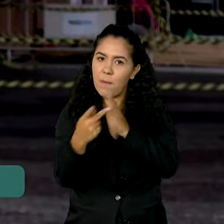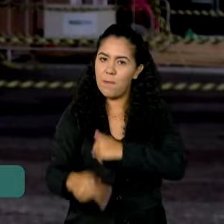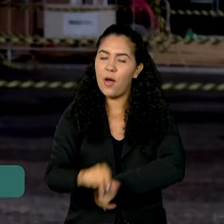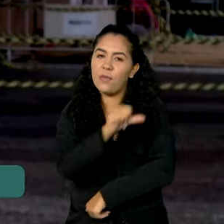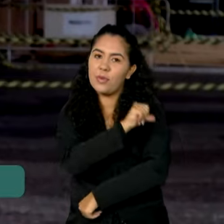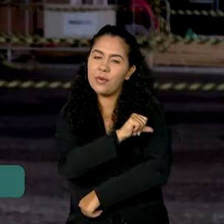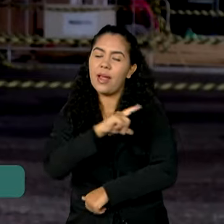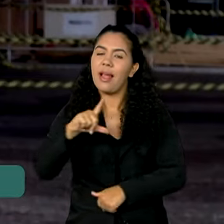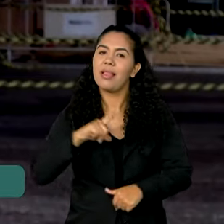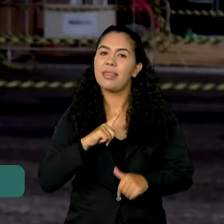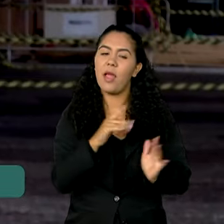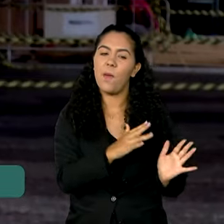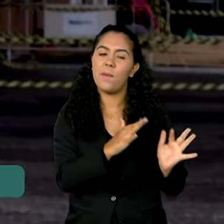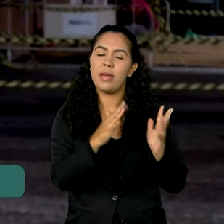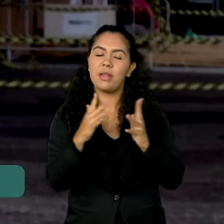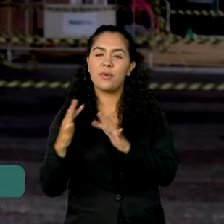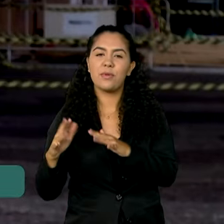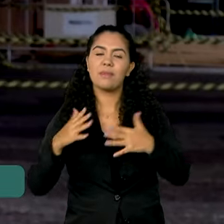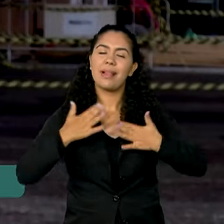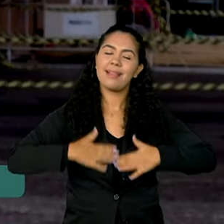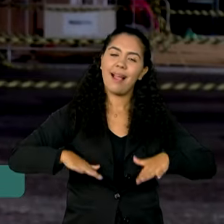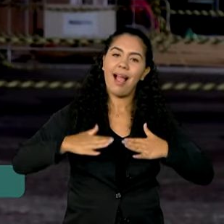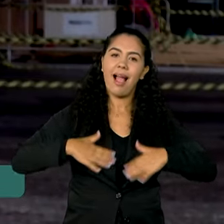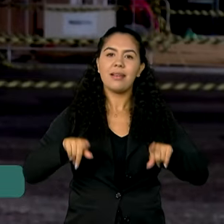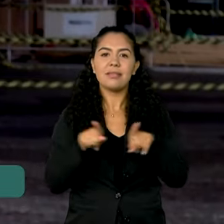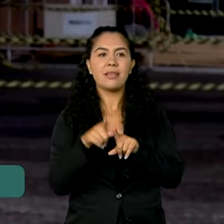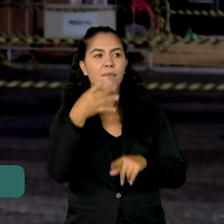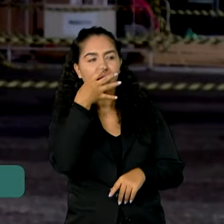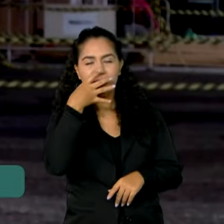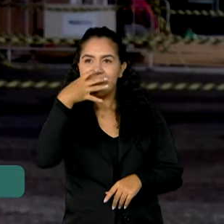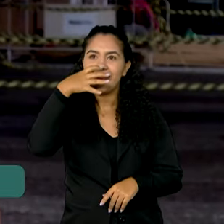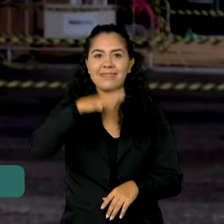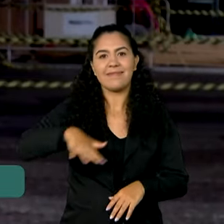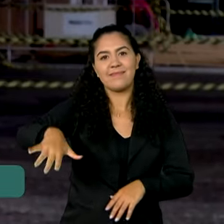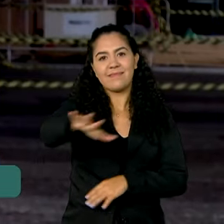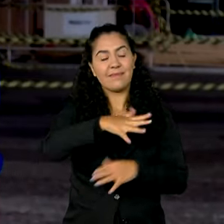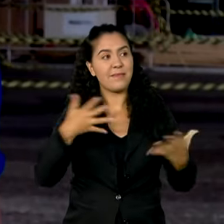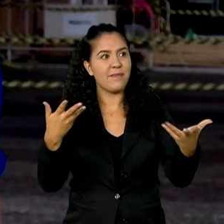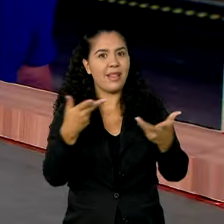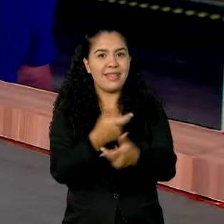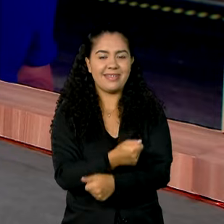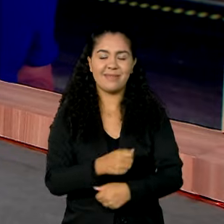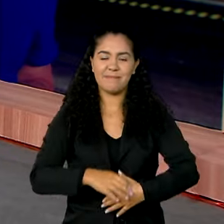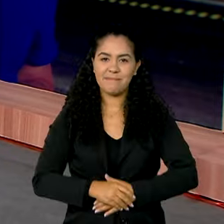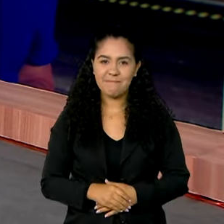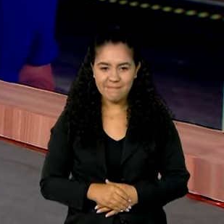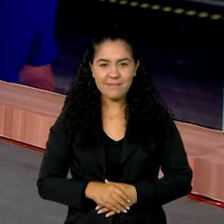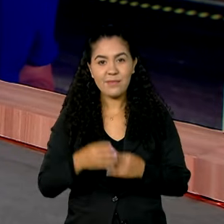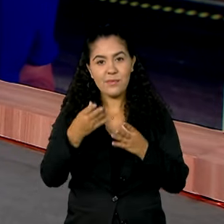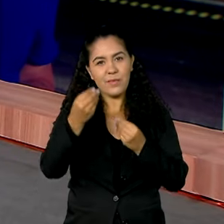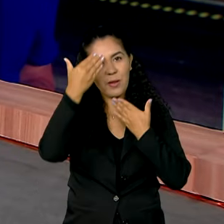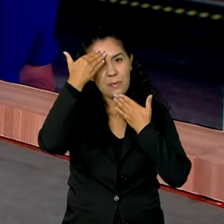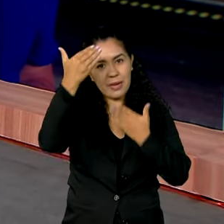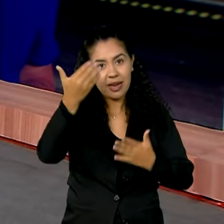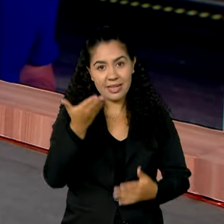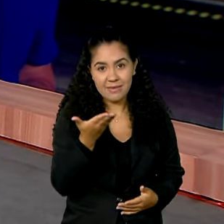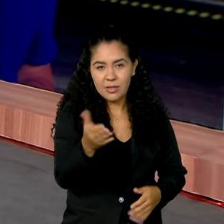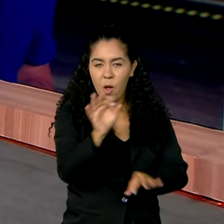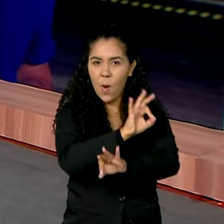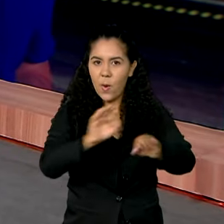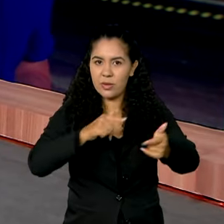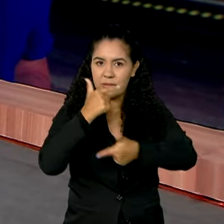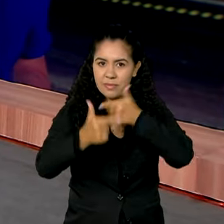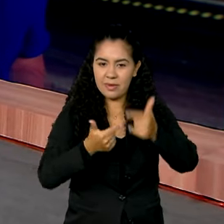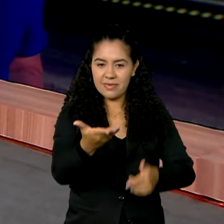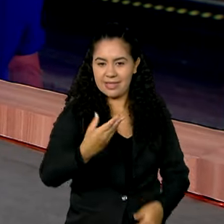para poder descansar e, quem sabe, apreciar aí as belezas da cidade. Volto com você no estúdio. Obrigada, Luana. Bom trabalho para você aí no